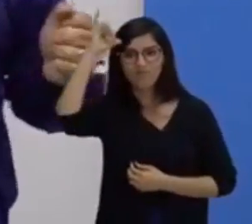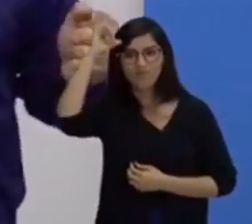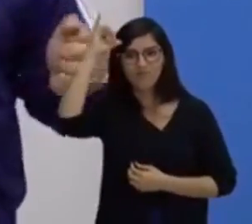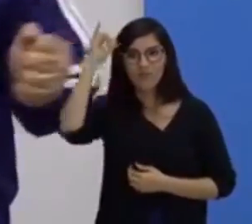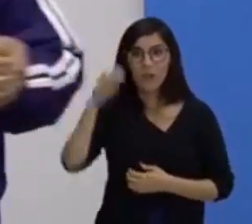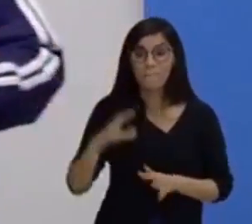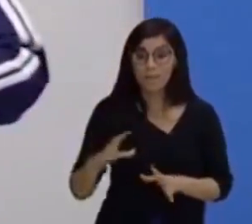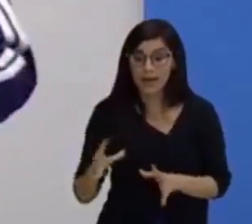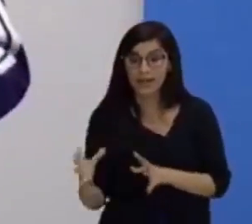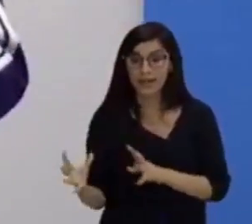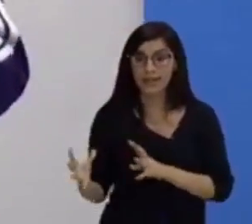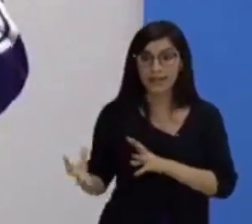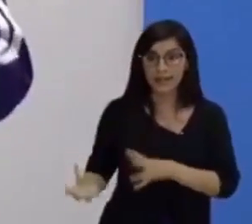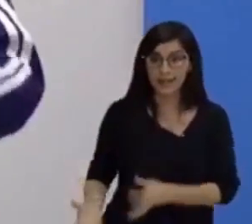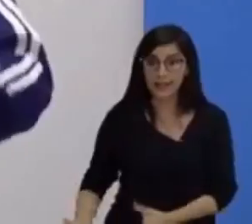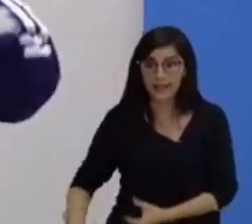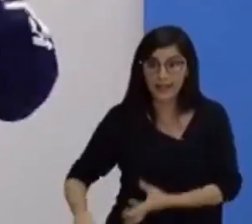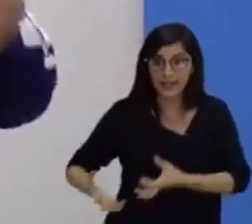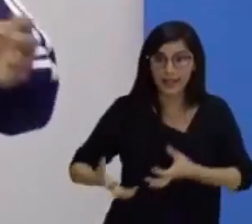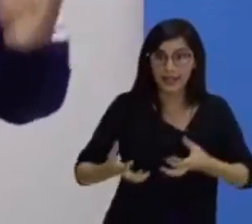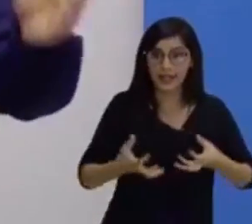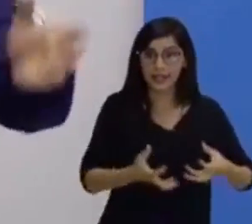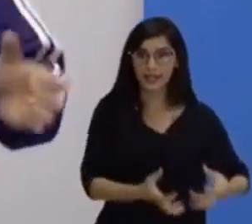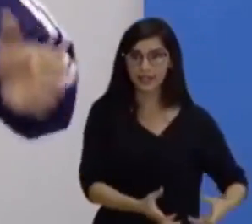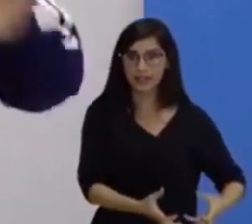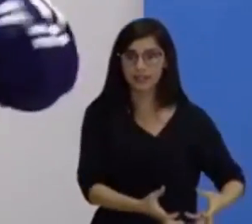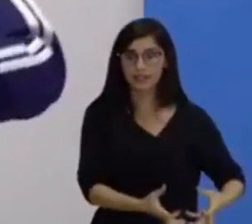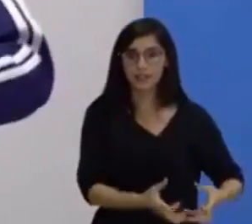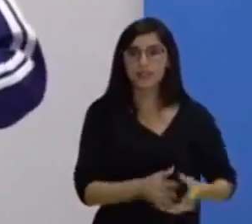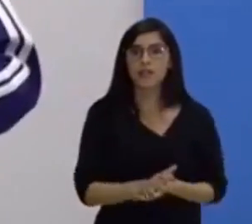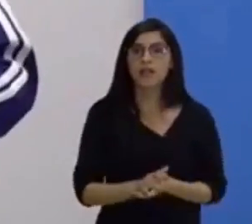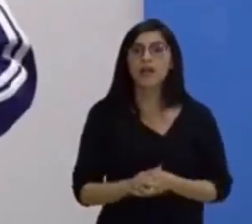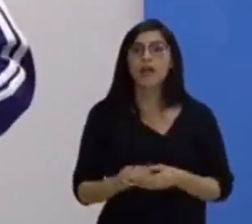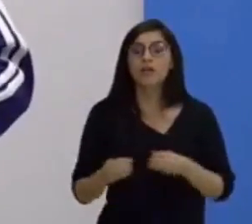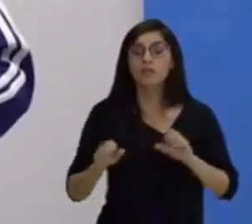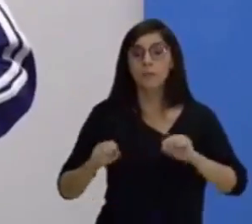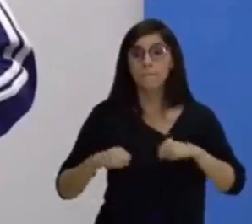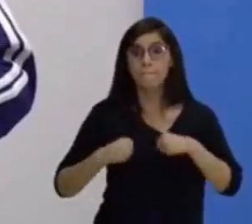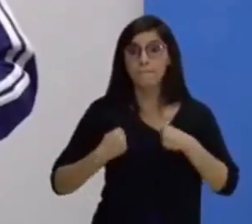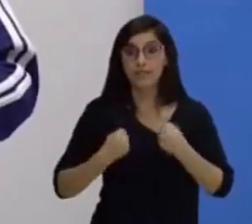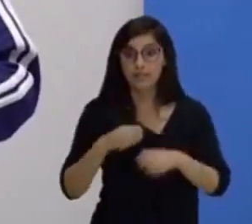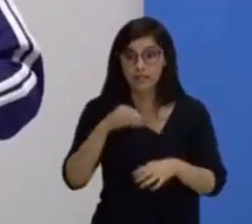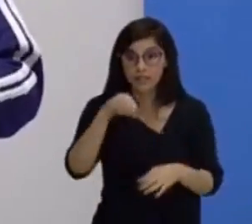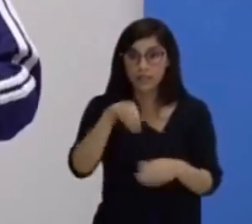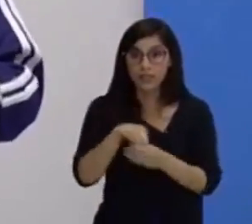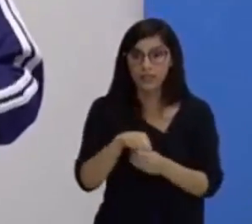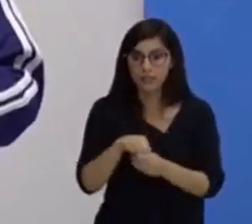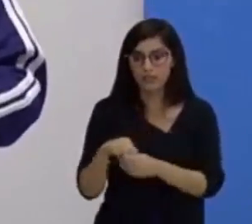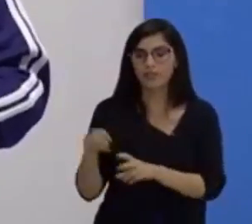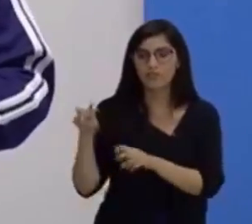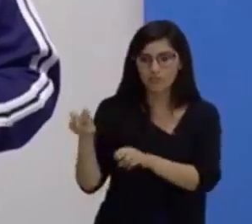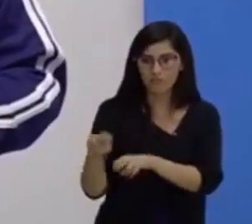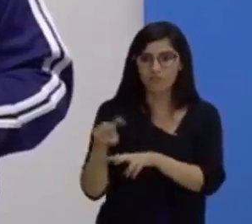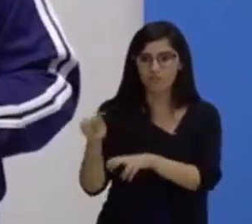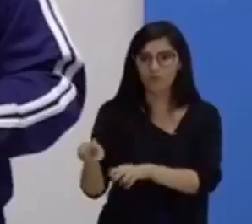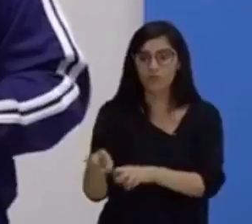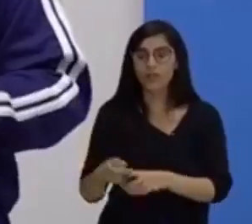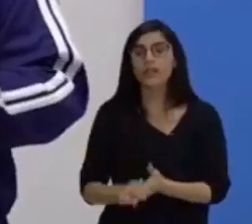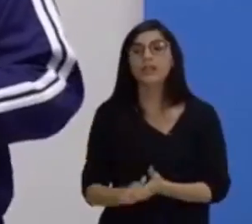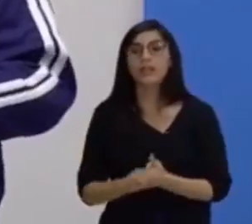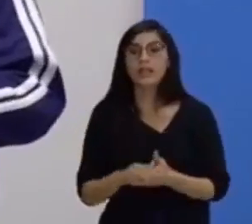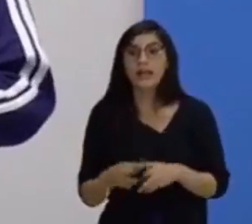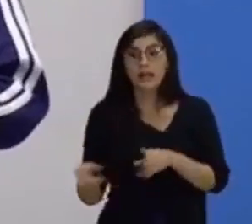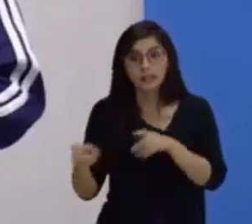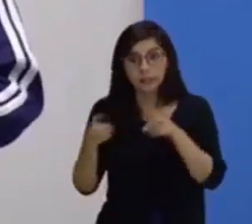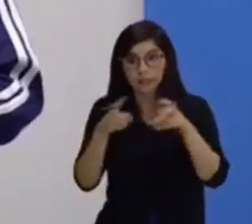carregar, literalmente carregar coisas pesadas dentro do pasto. E aí nós trabalhamos